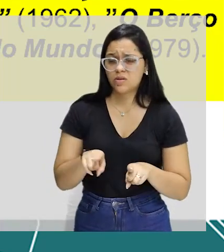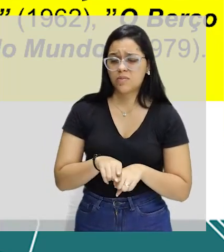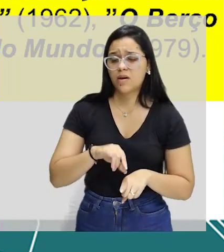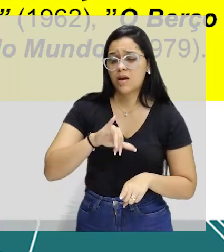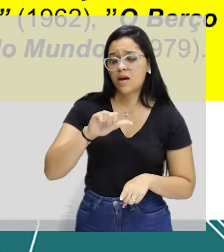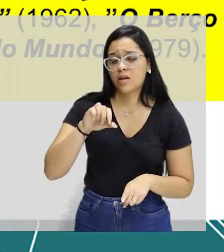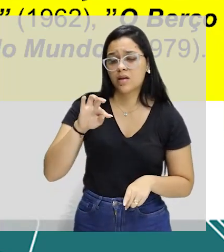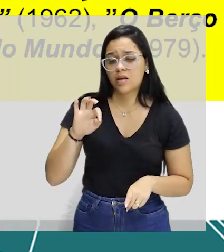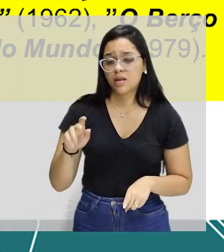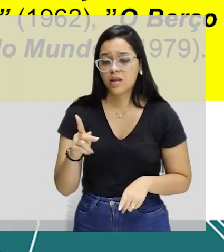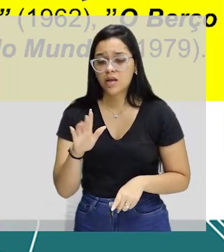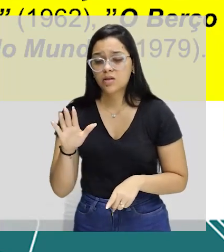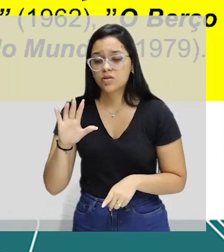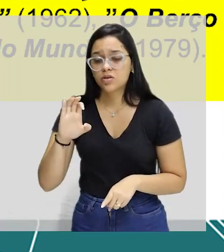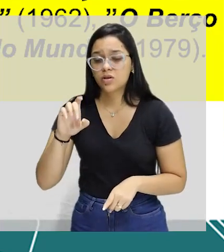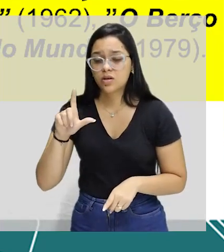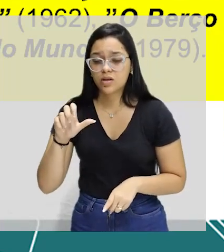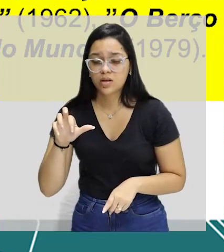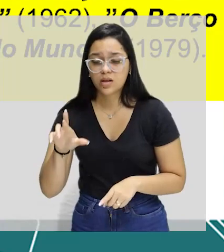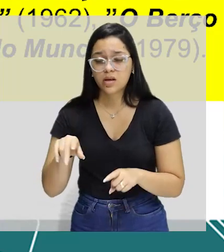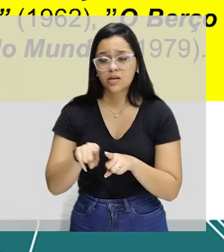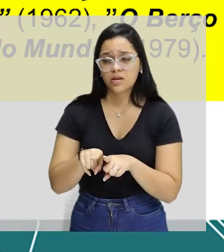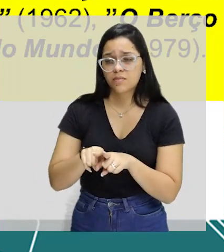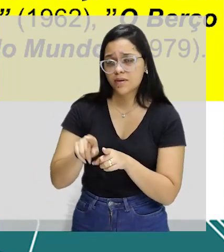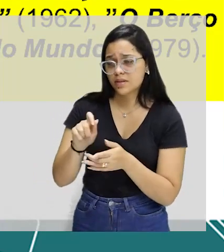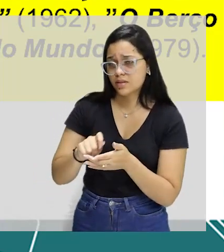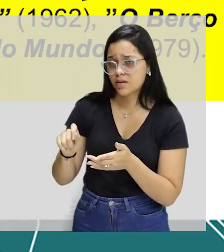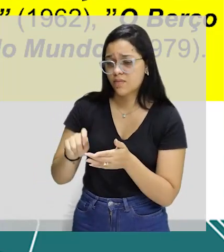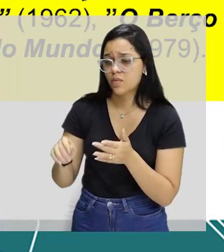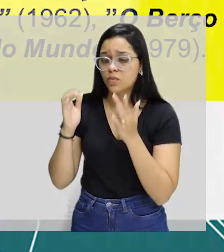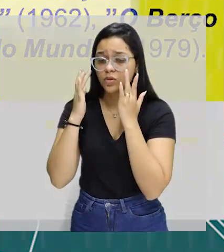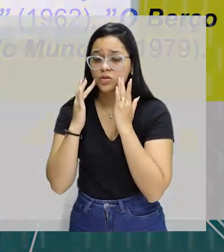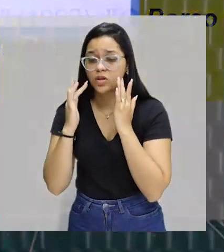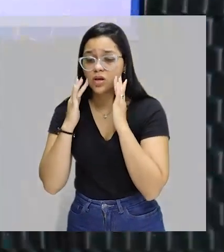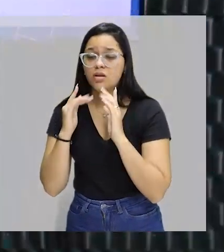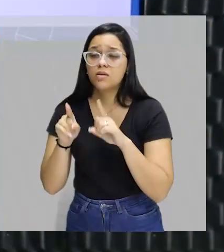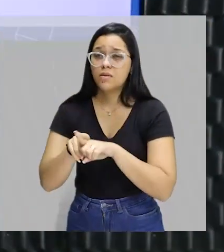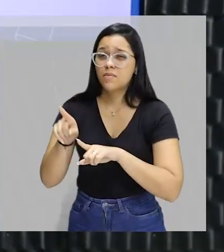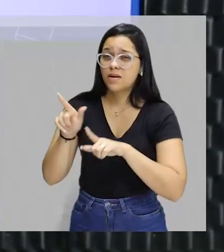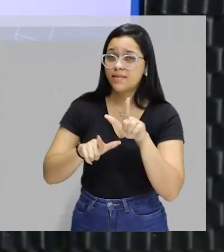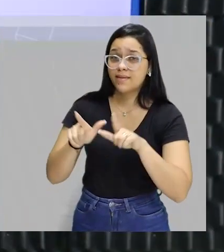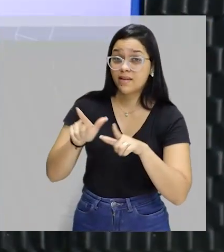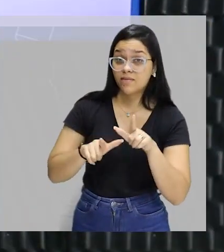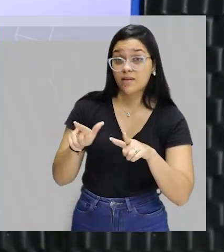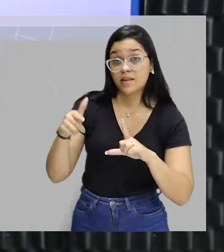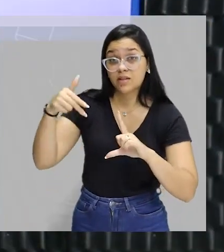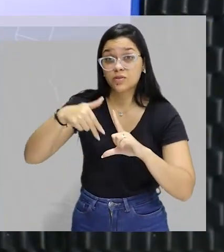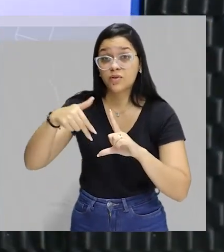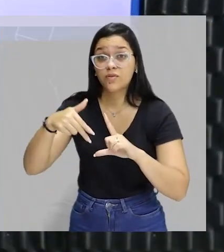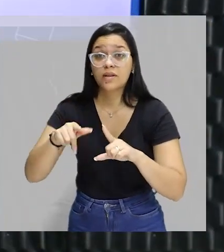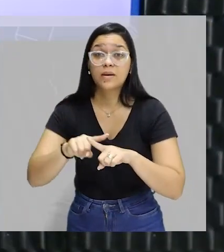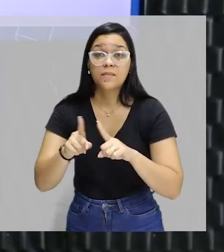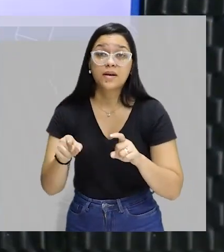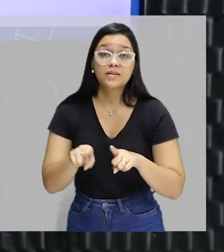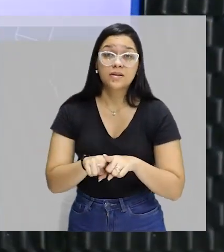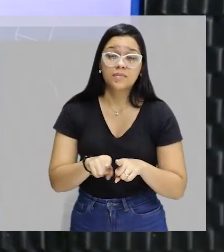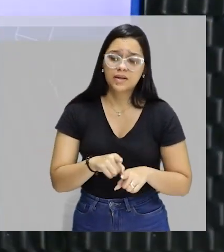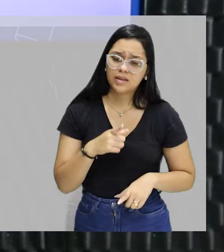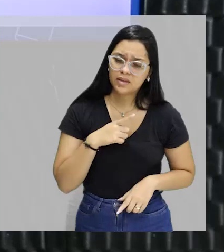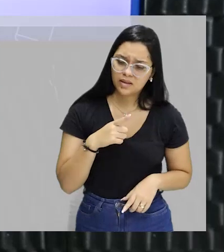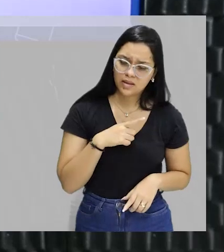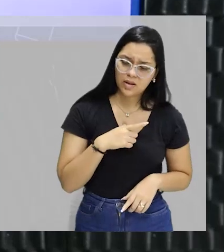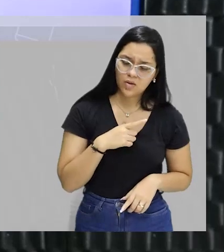Clare, a esposa dele, escreveram para o teatro. Ela, especificamente, a TV, no caso das novelas. Mas ele também tem uma